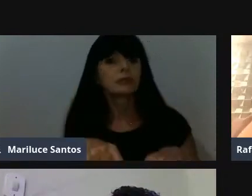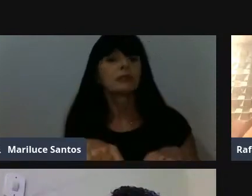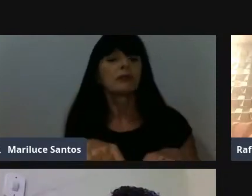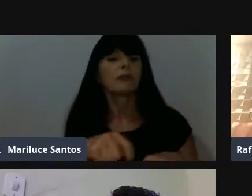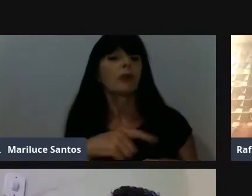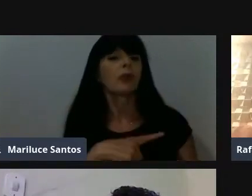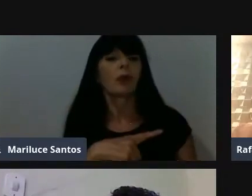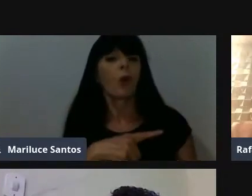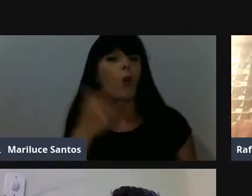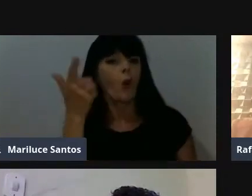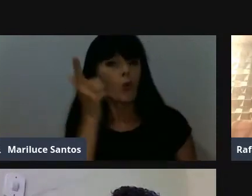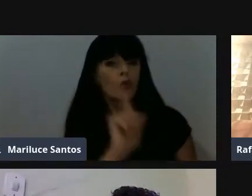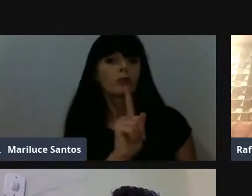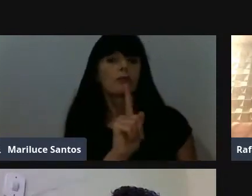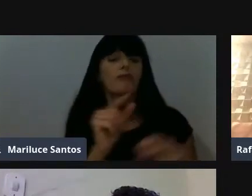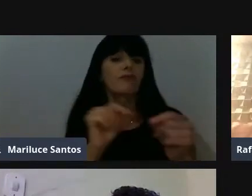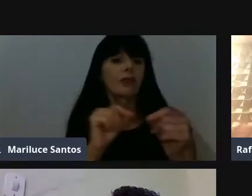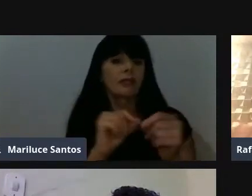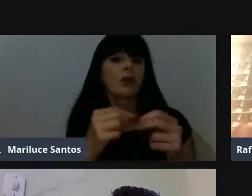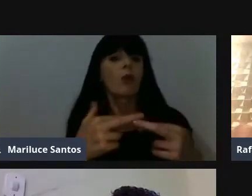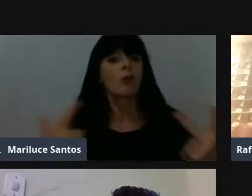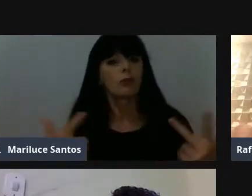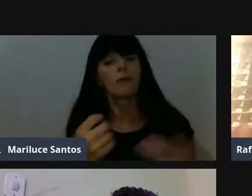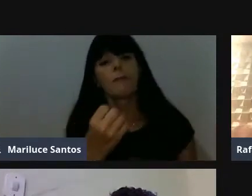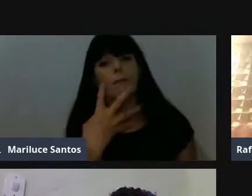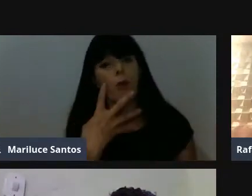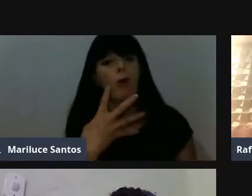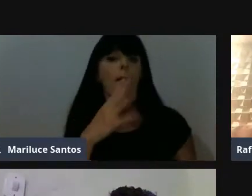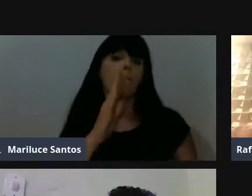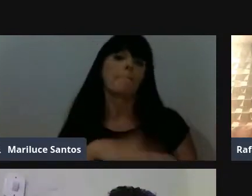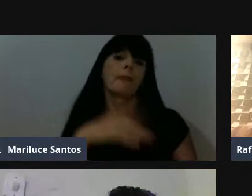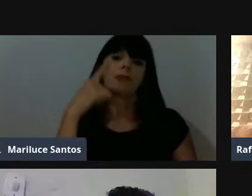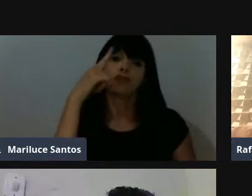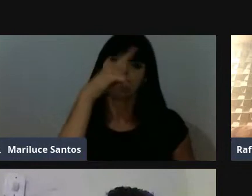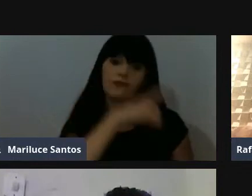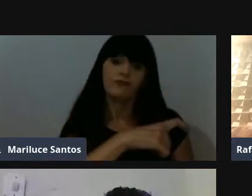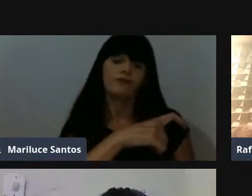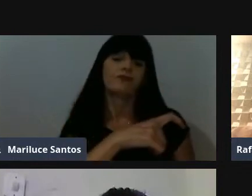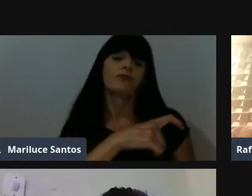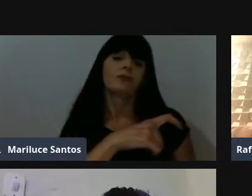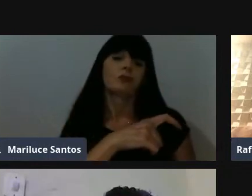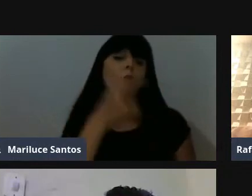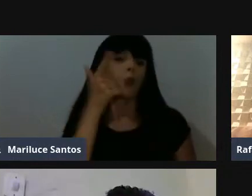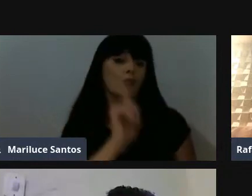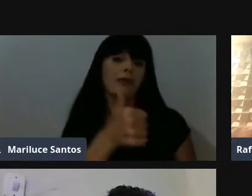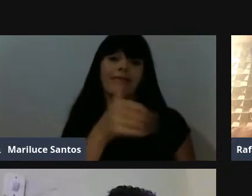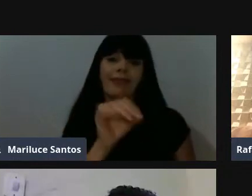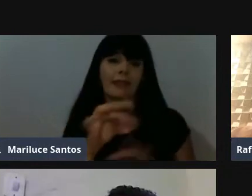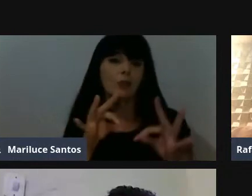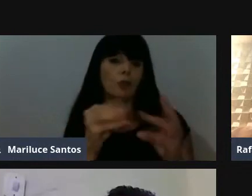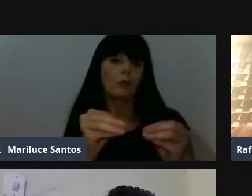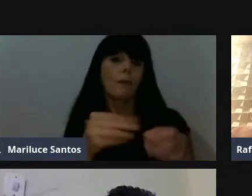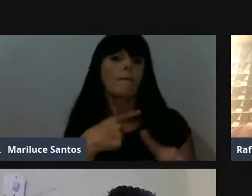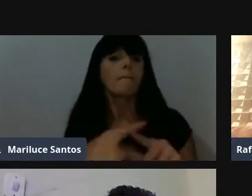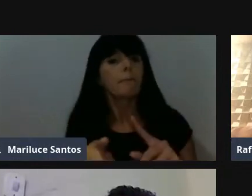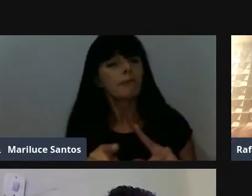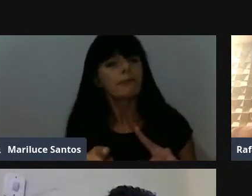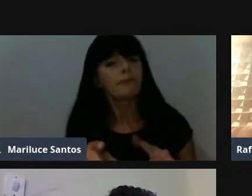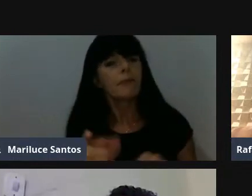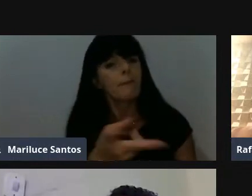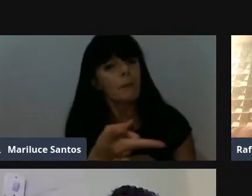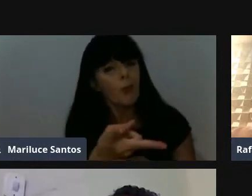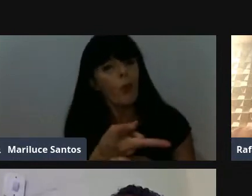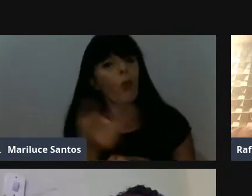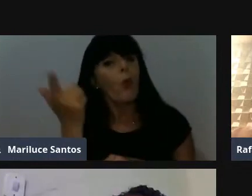não é que seja possível, mas é um pouco mais difícil você tirar nota 10 em todas as matérias. Mas procura tirar, né,